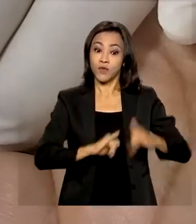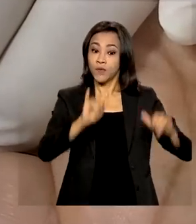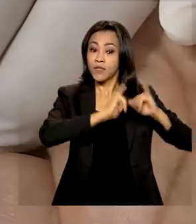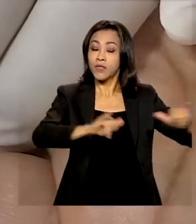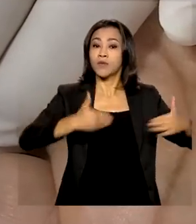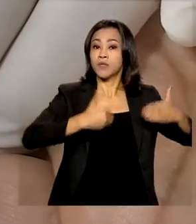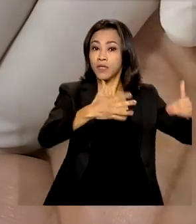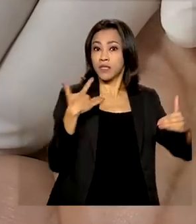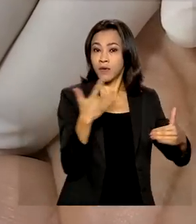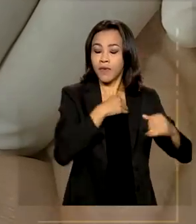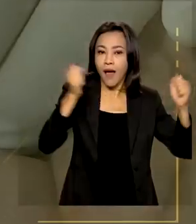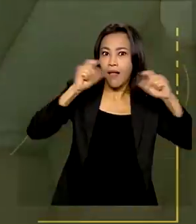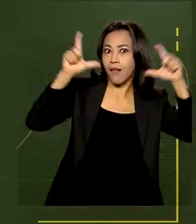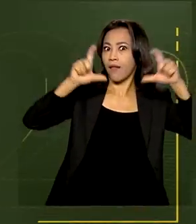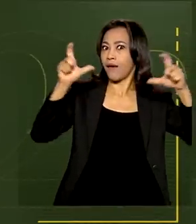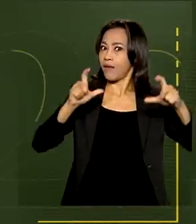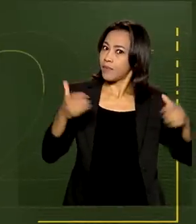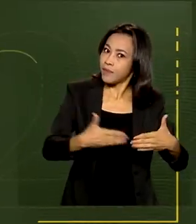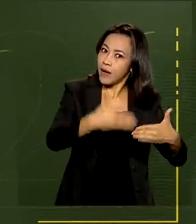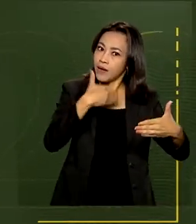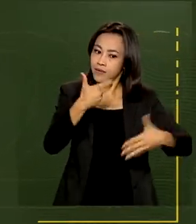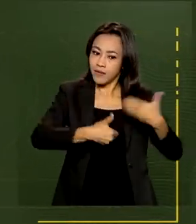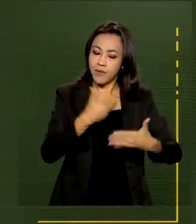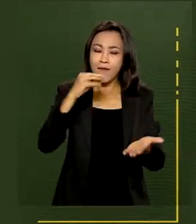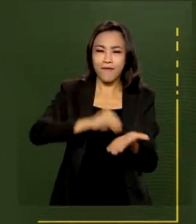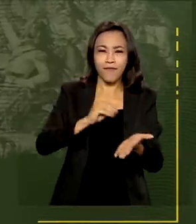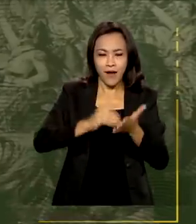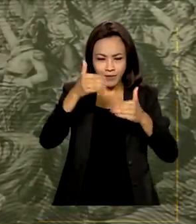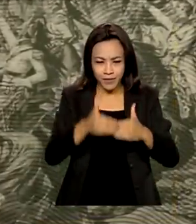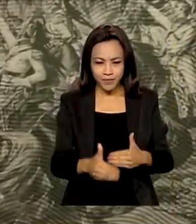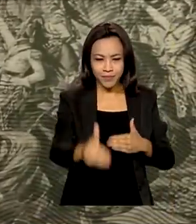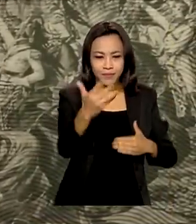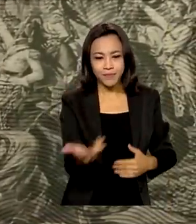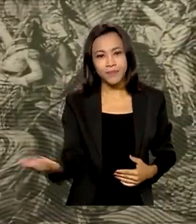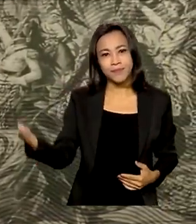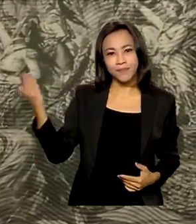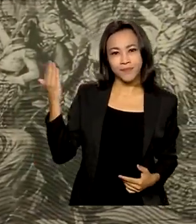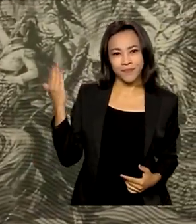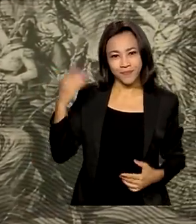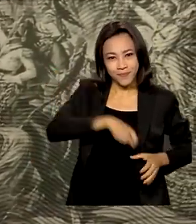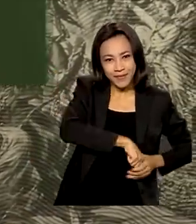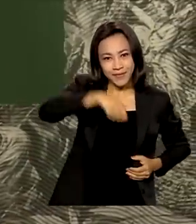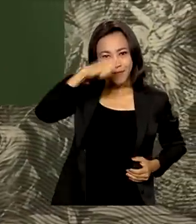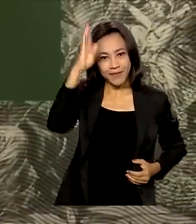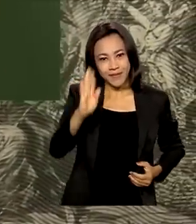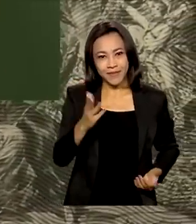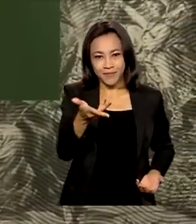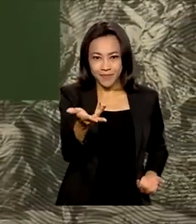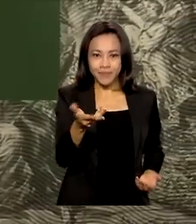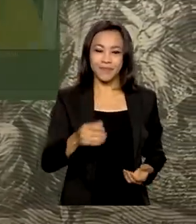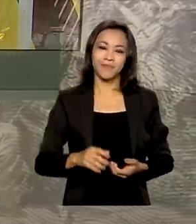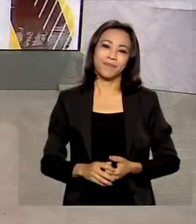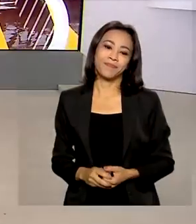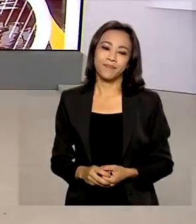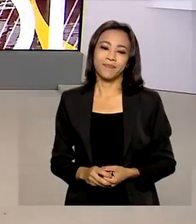diagnóstico precoce. E faltam 41 dias para o bicentenário da independência do Brasil.